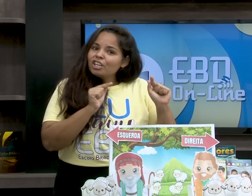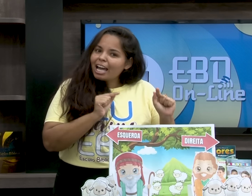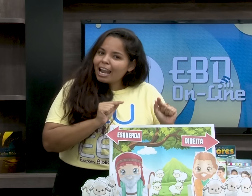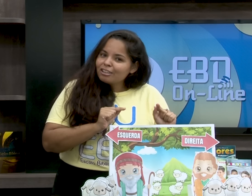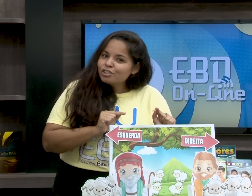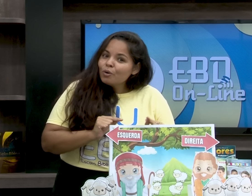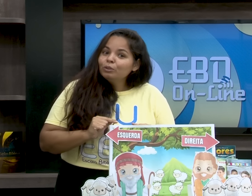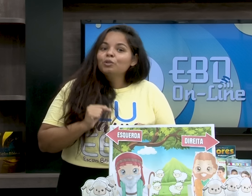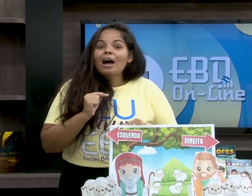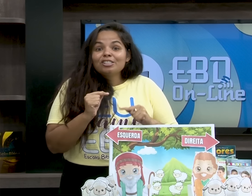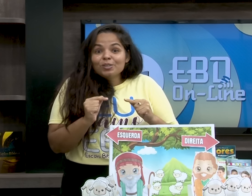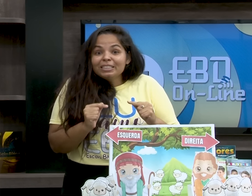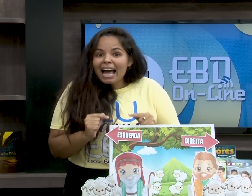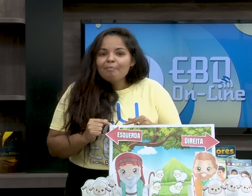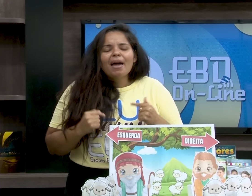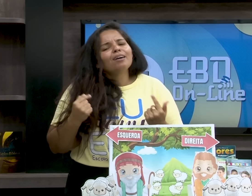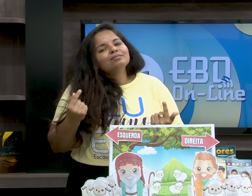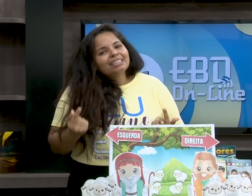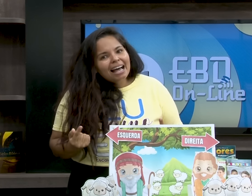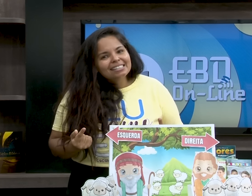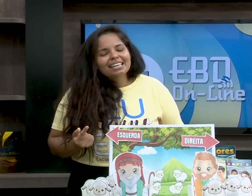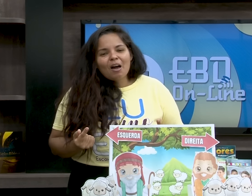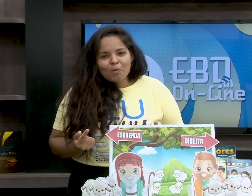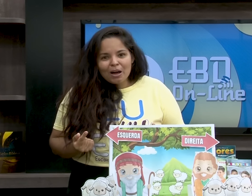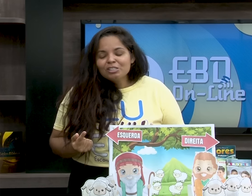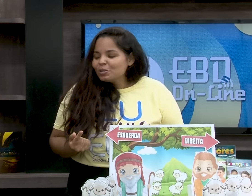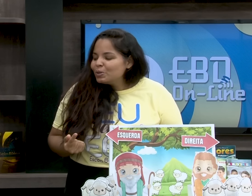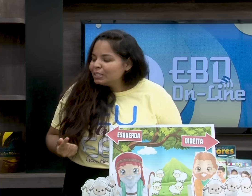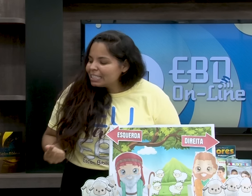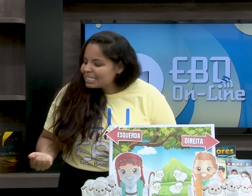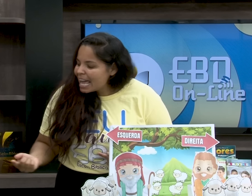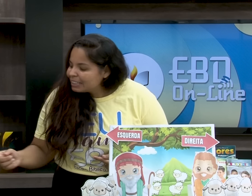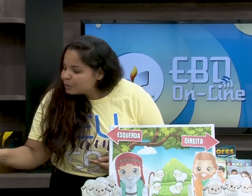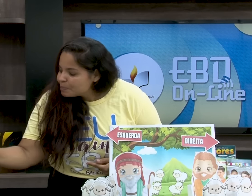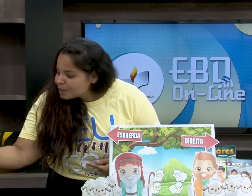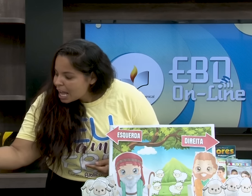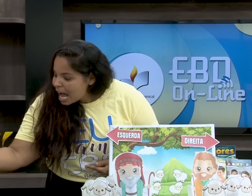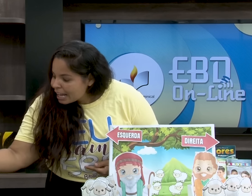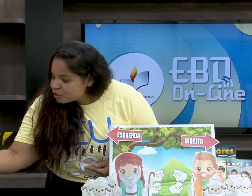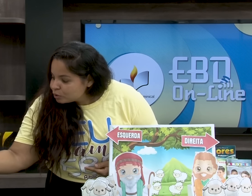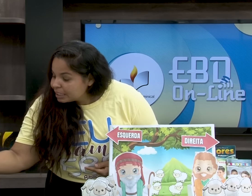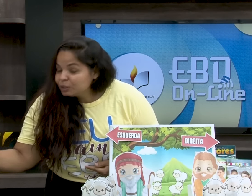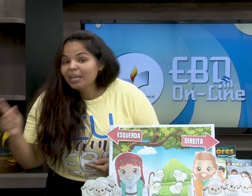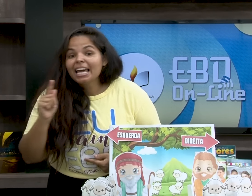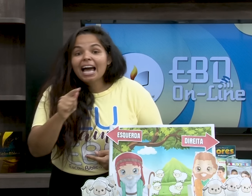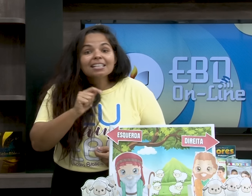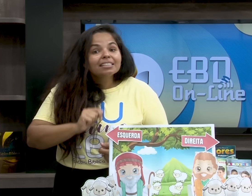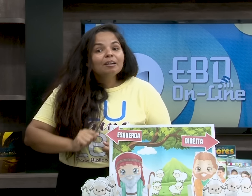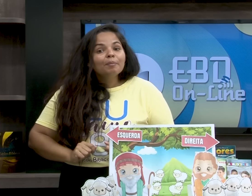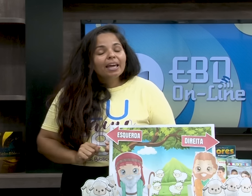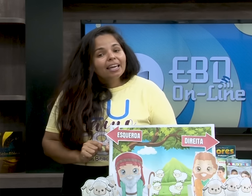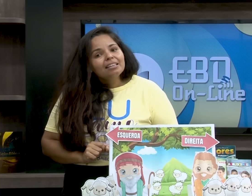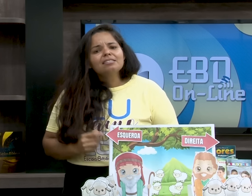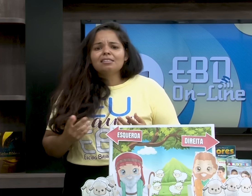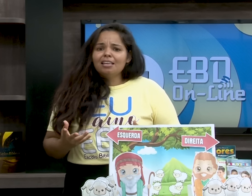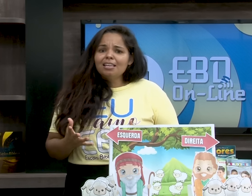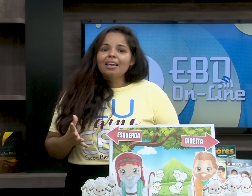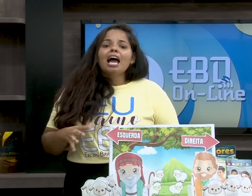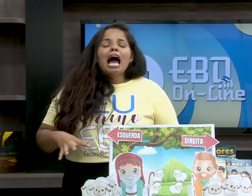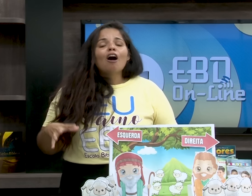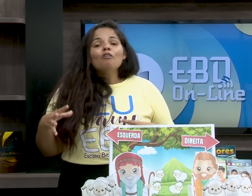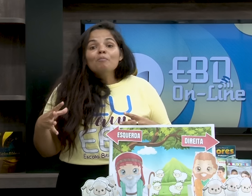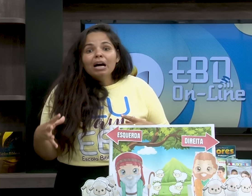tarefa. Tem que chegar lá junto, ajudar, perguntar se quer alguma ajuda, tá certo? Ajudando em casa também,